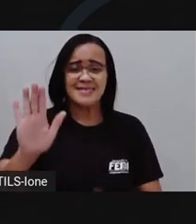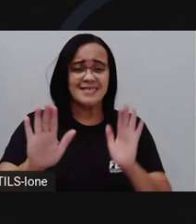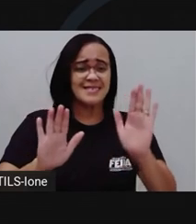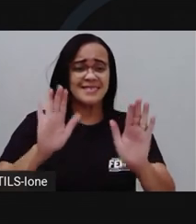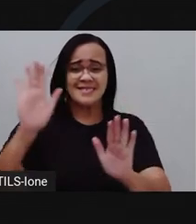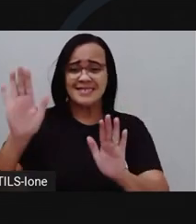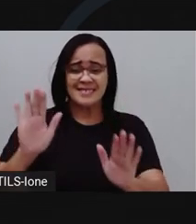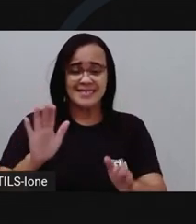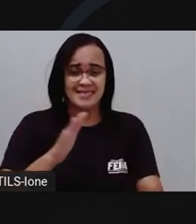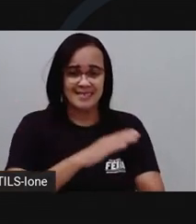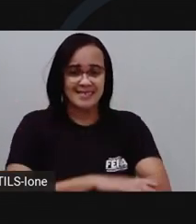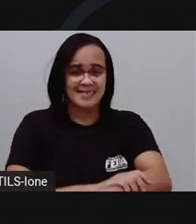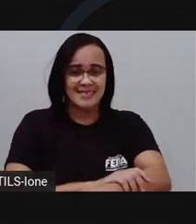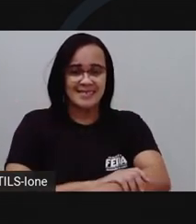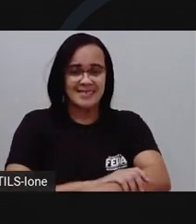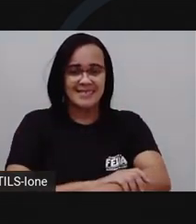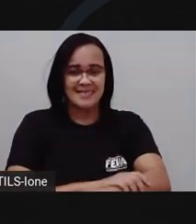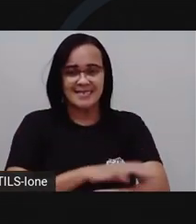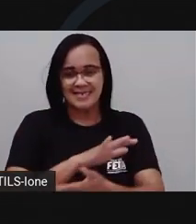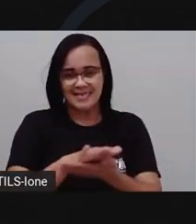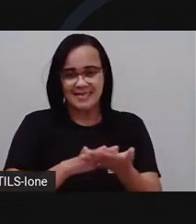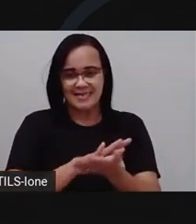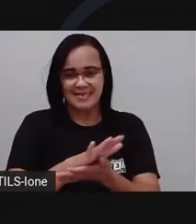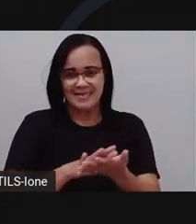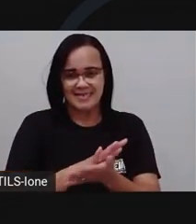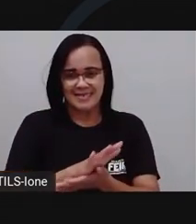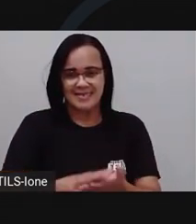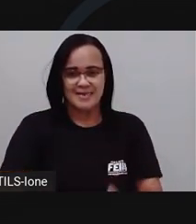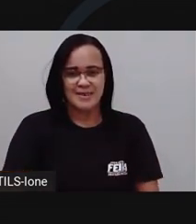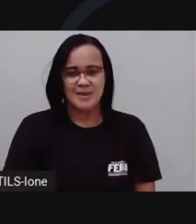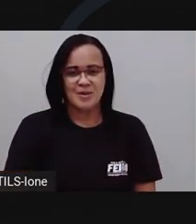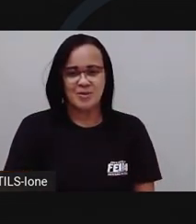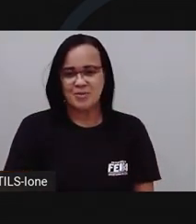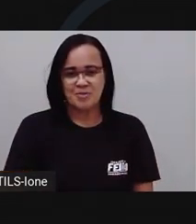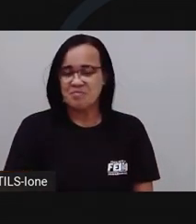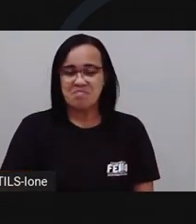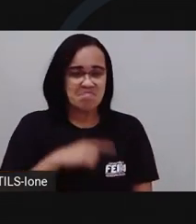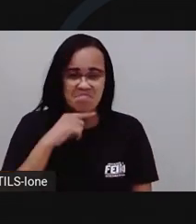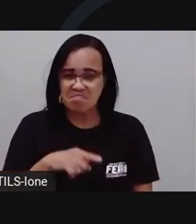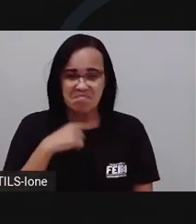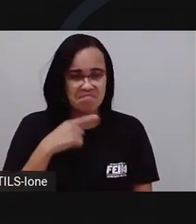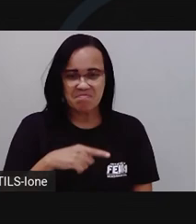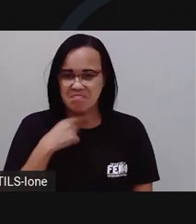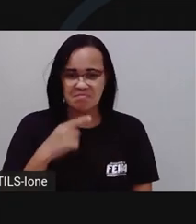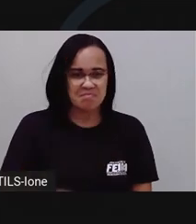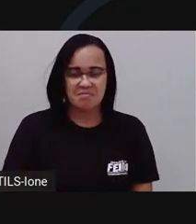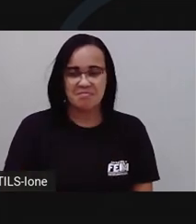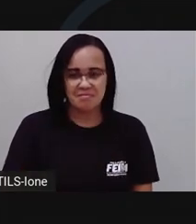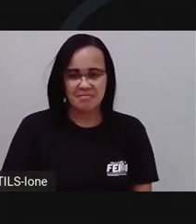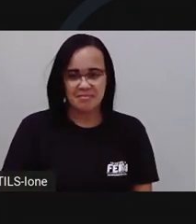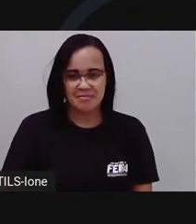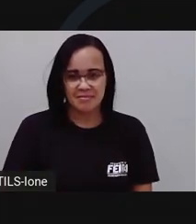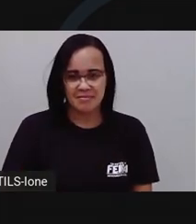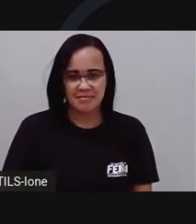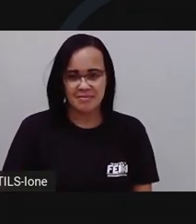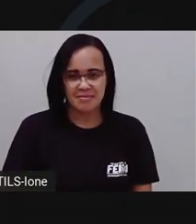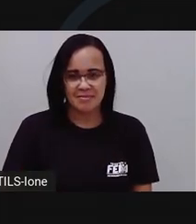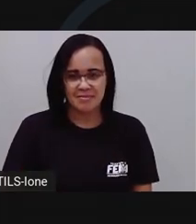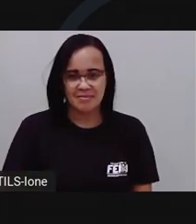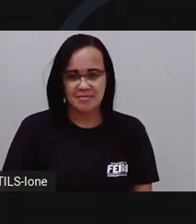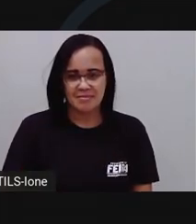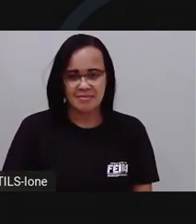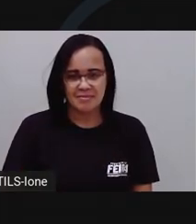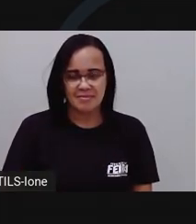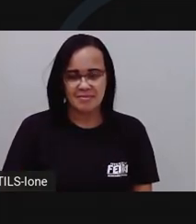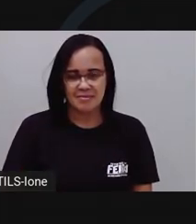Cabra cega! Cabra sei, é o Dudu. Olha lá, o Felipe chegou. O que ele tá fazendo,